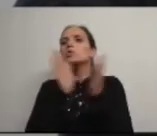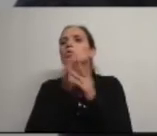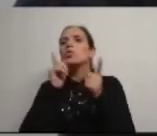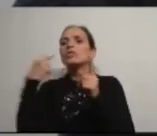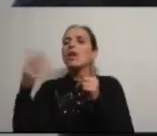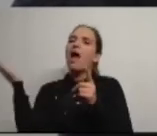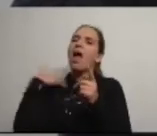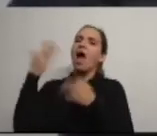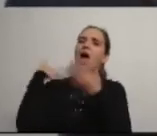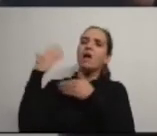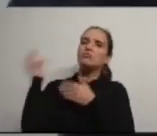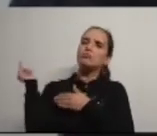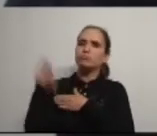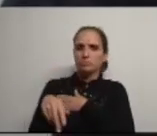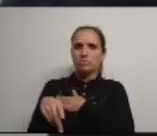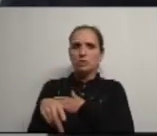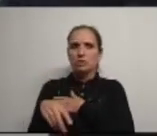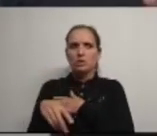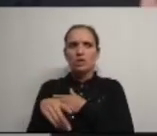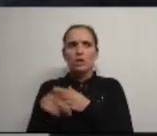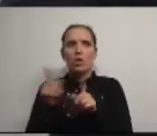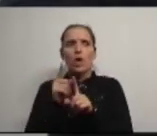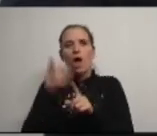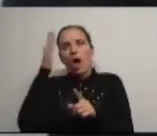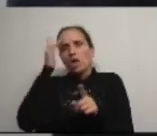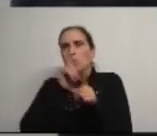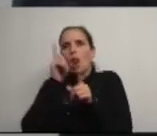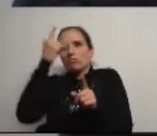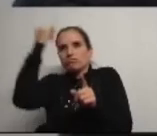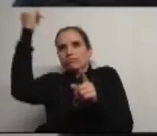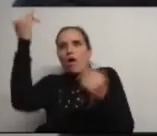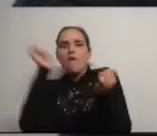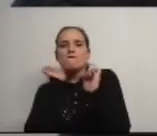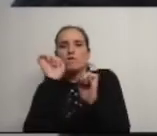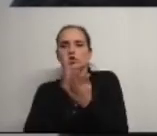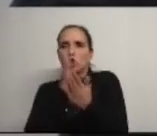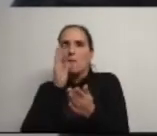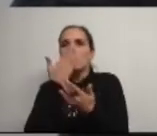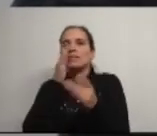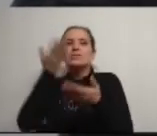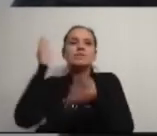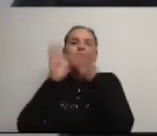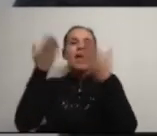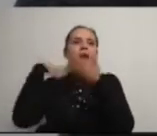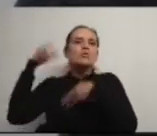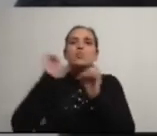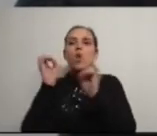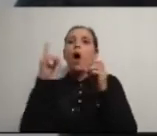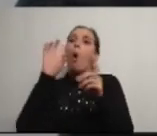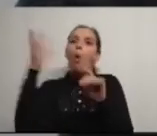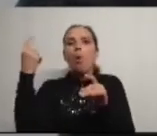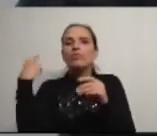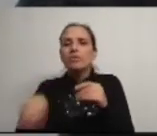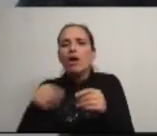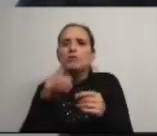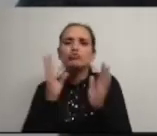antes da chegada, não sei se se consideram os Illuminati autárquicos. Antes deles parece que nada existia e tudo o que existia era mau. E